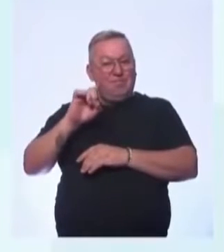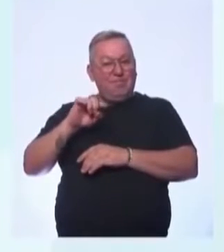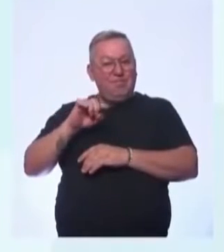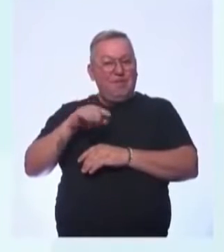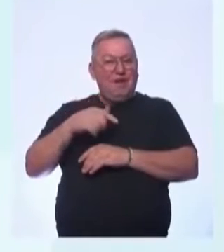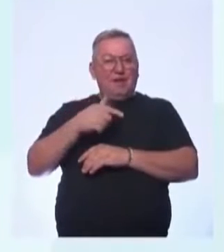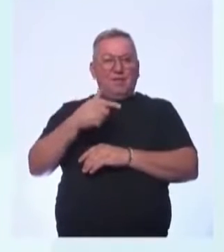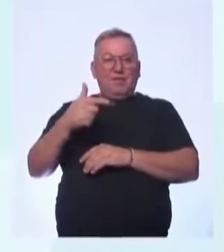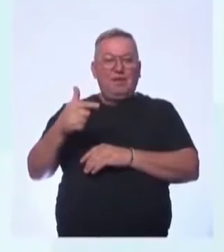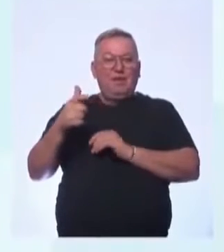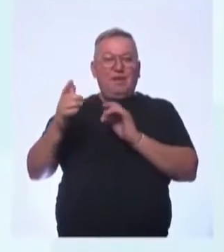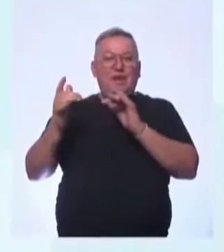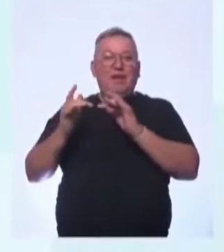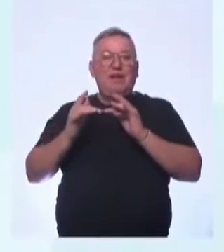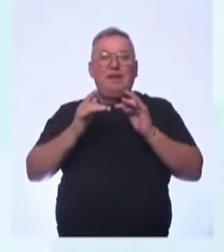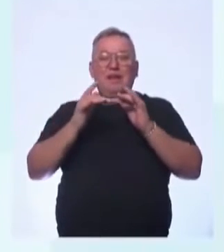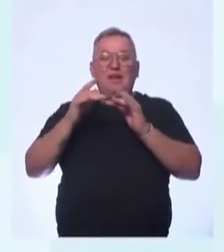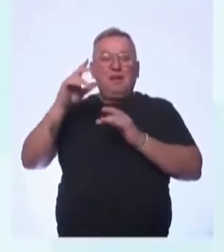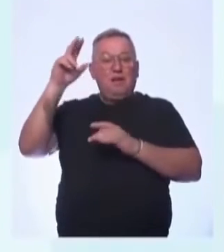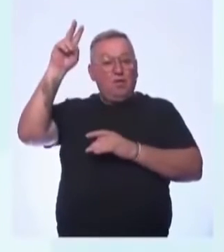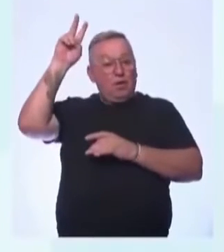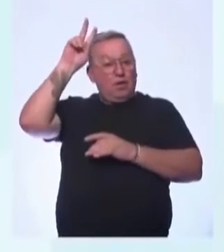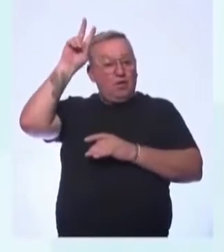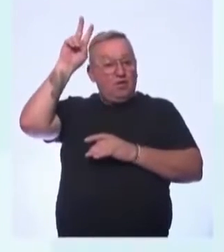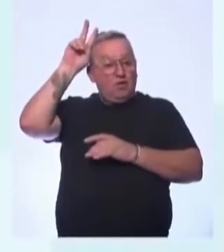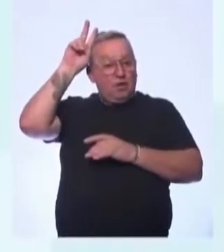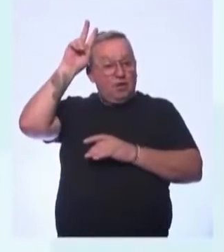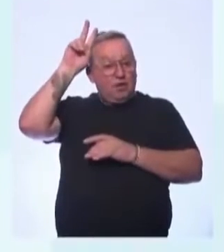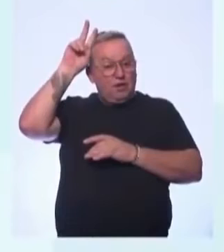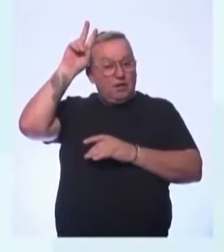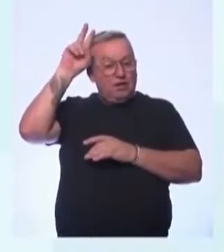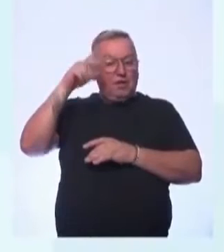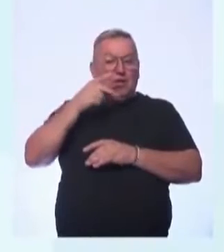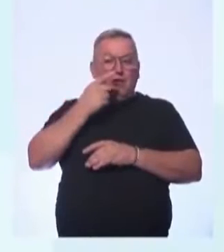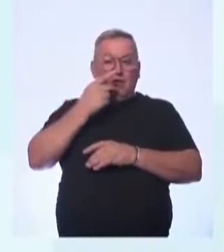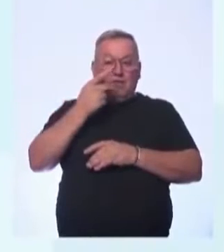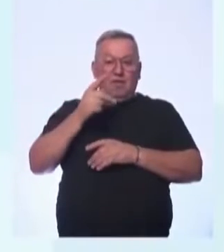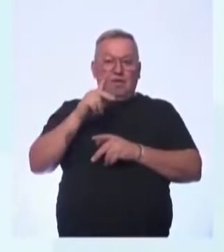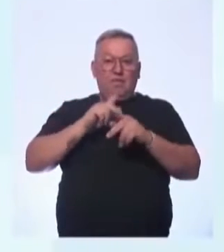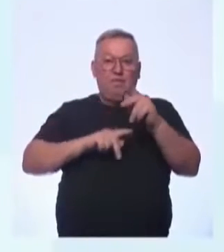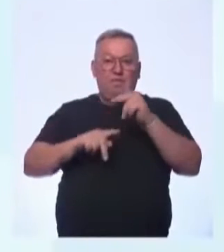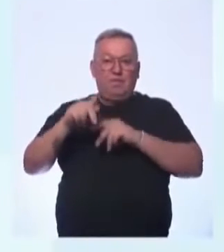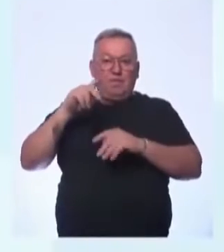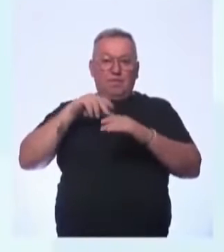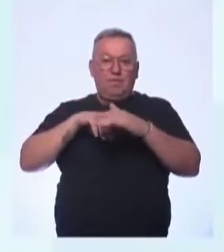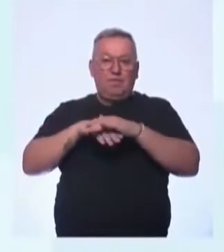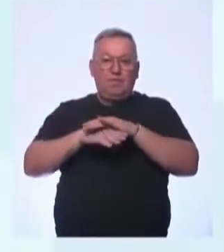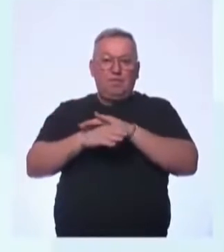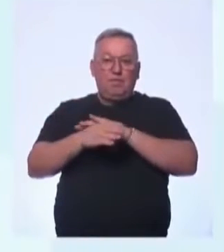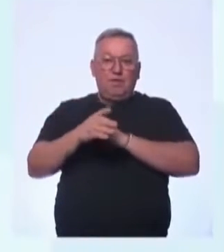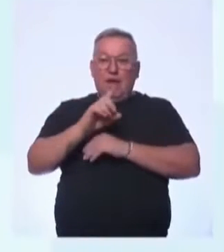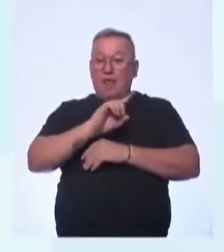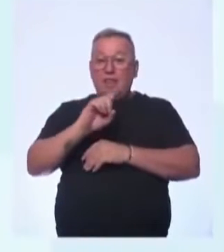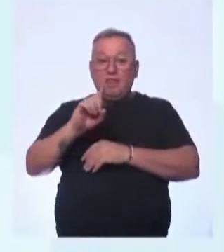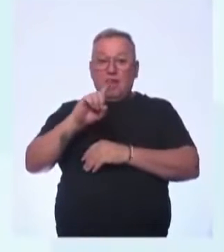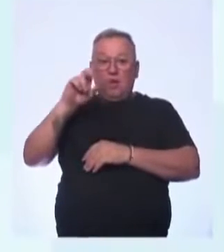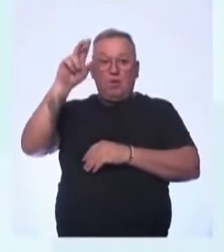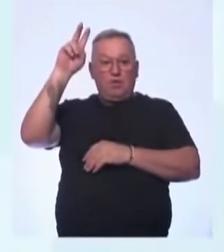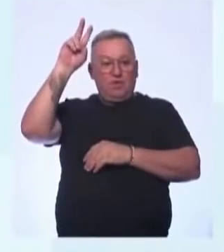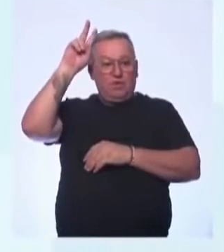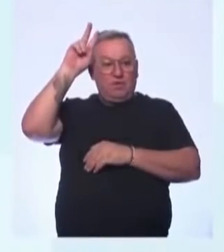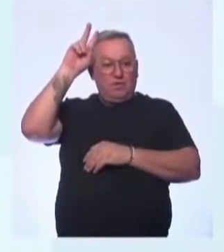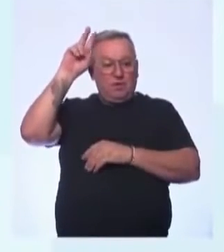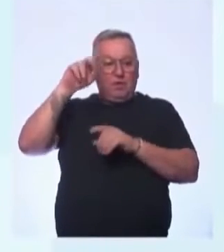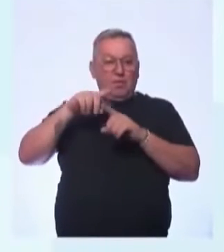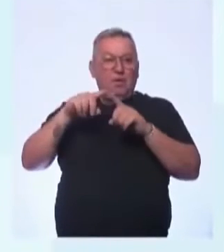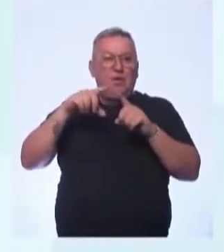não têm essa relação indígena. Então, eles são chamados aí de populações tradicionais não indígenas, apesar aí